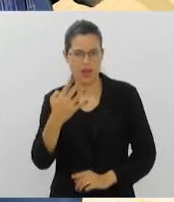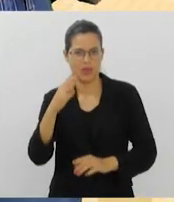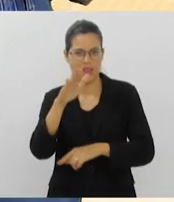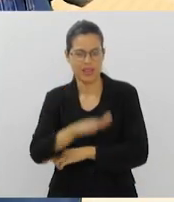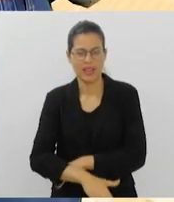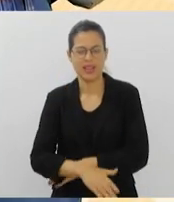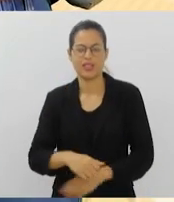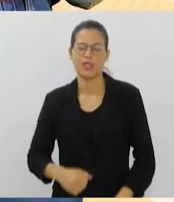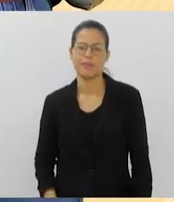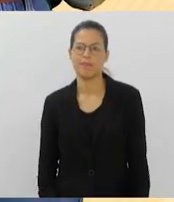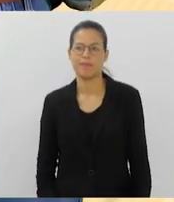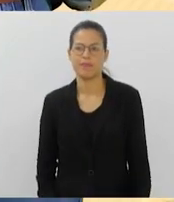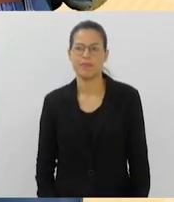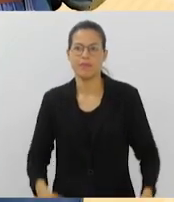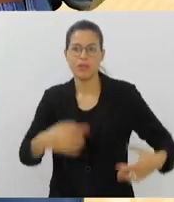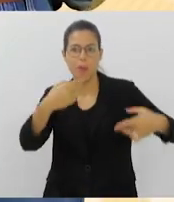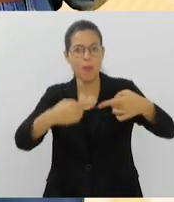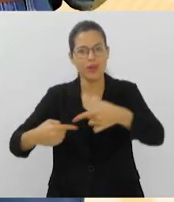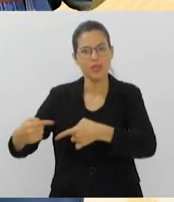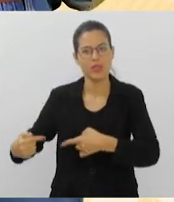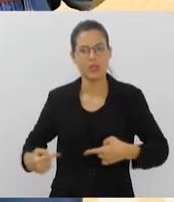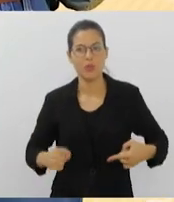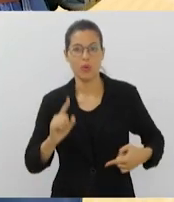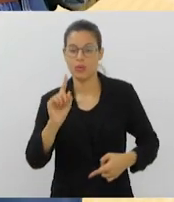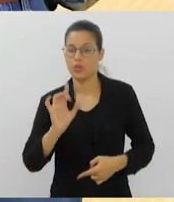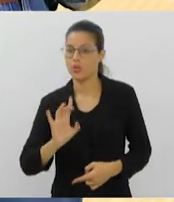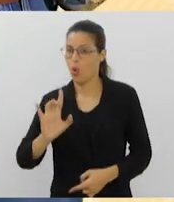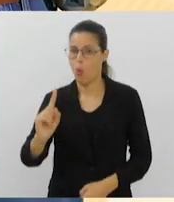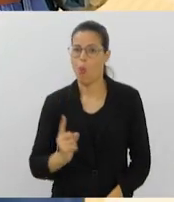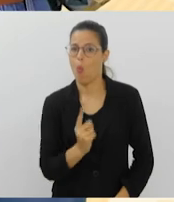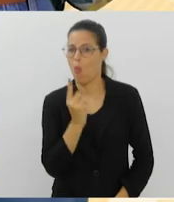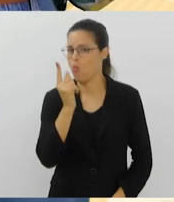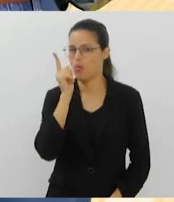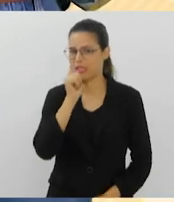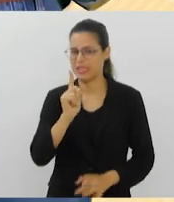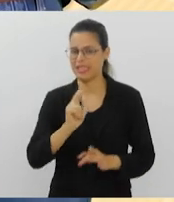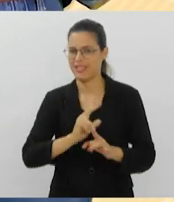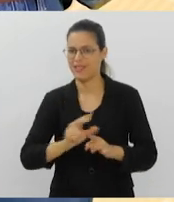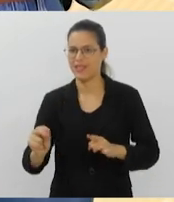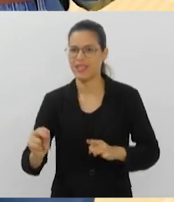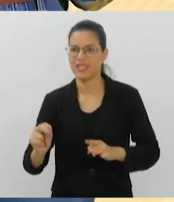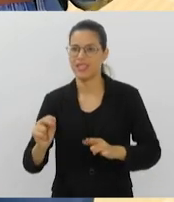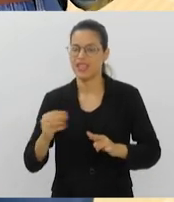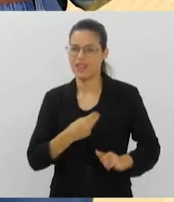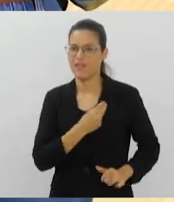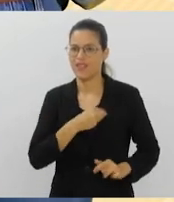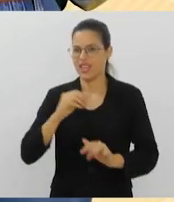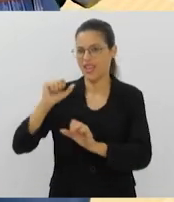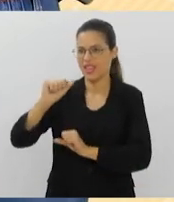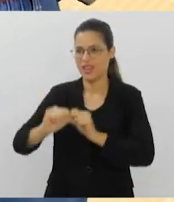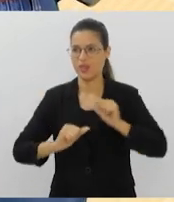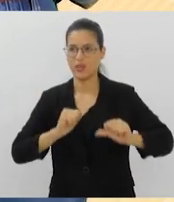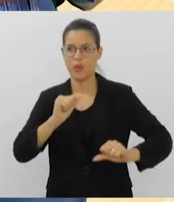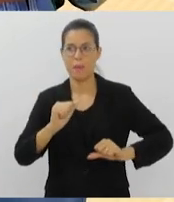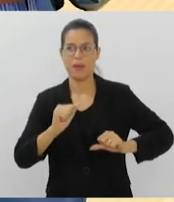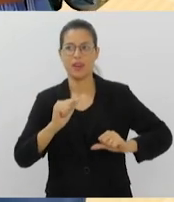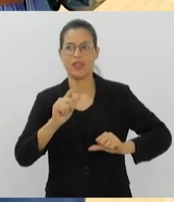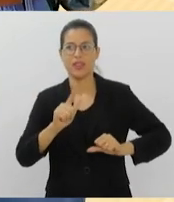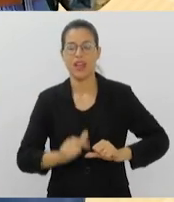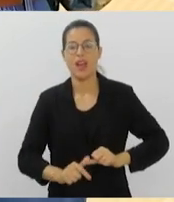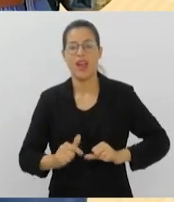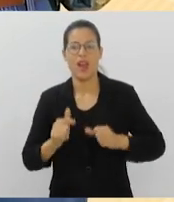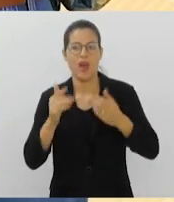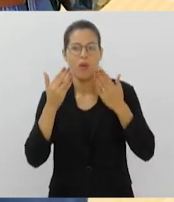Uma disputa acirrada em que apenas um participante sairá vitorioso e terá sua vida transformada. Esta é a premissa do